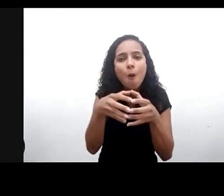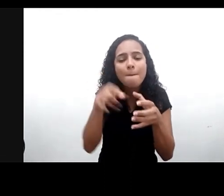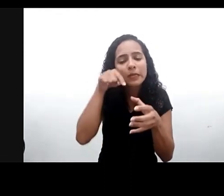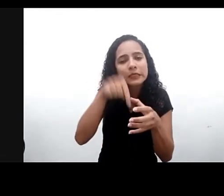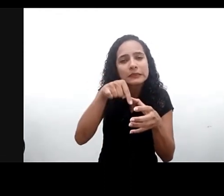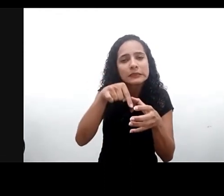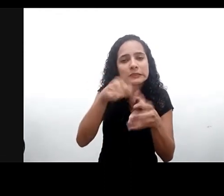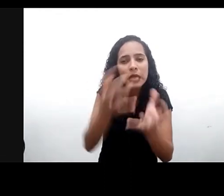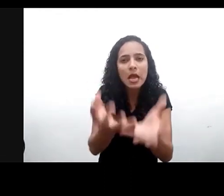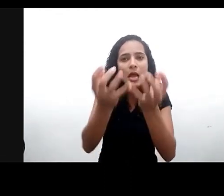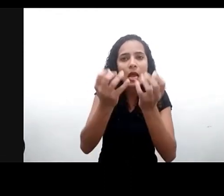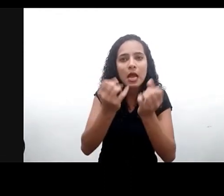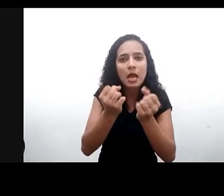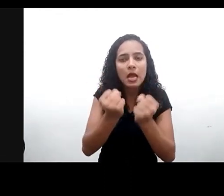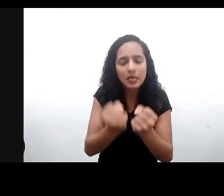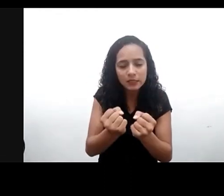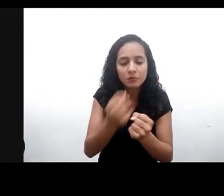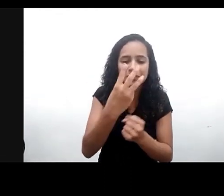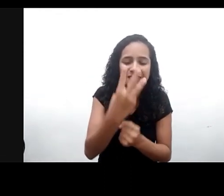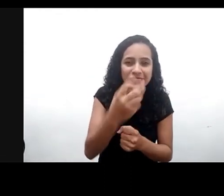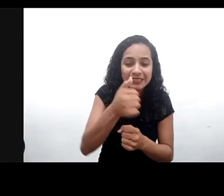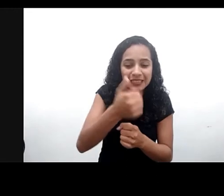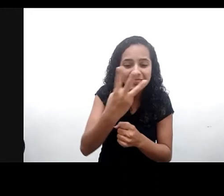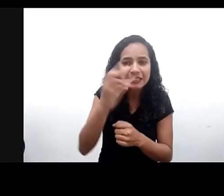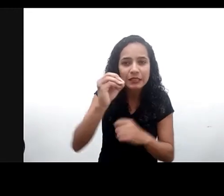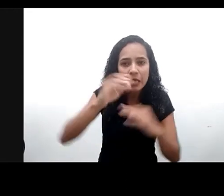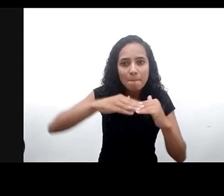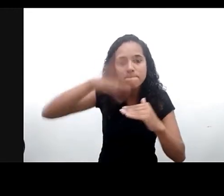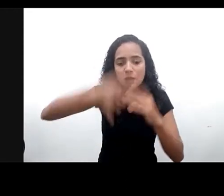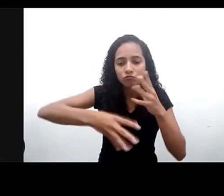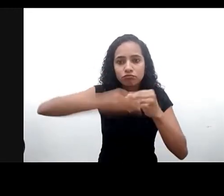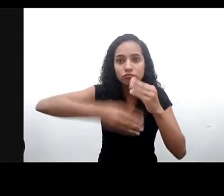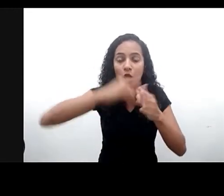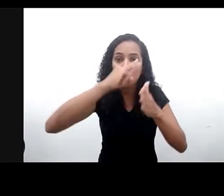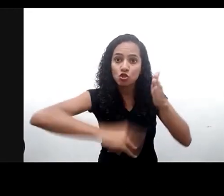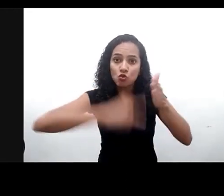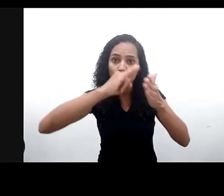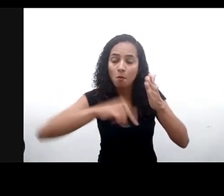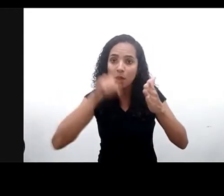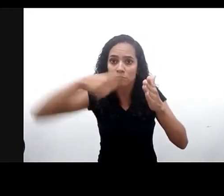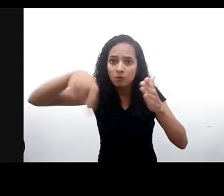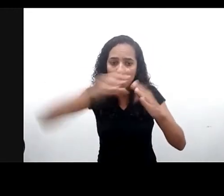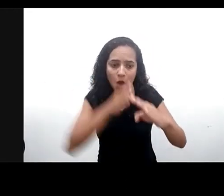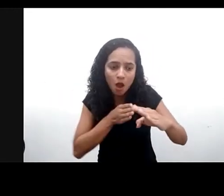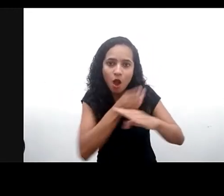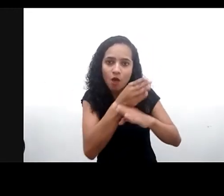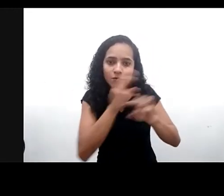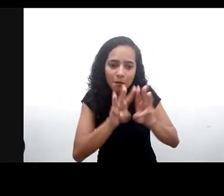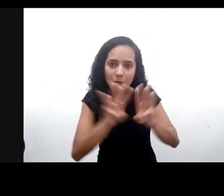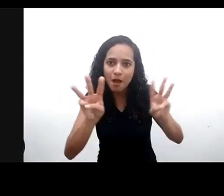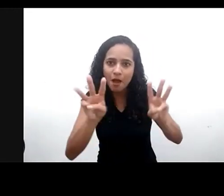130 contribuições em documentos que podem ser consultados na nossa página web.